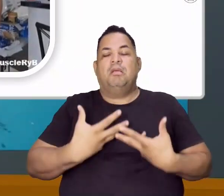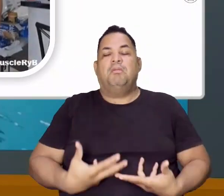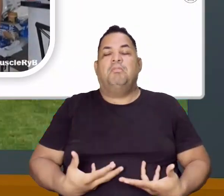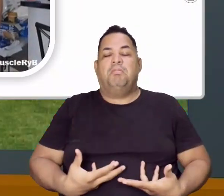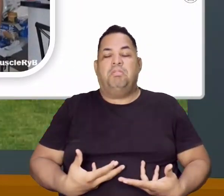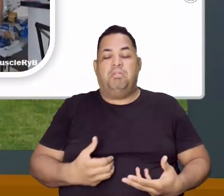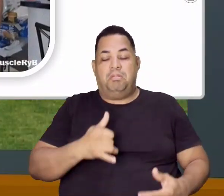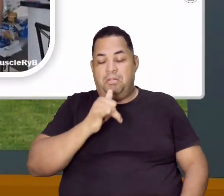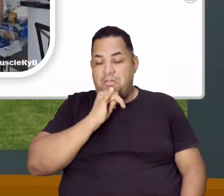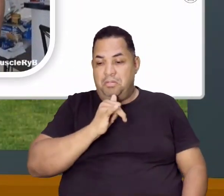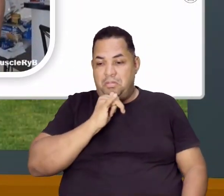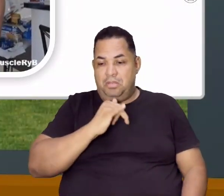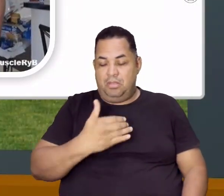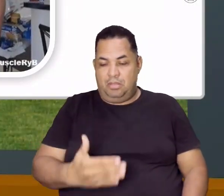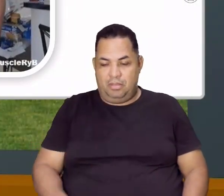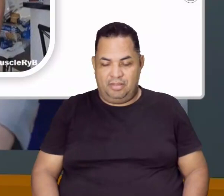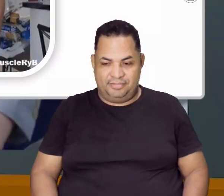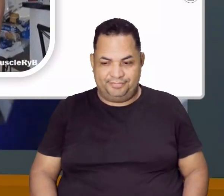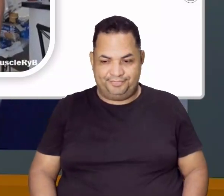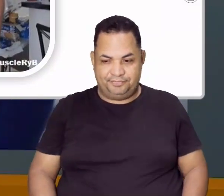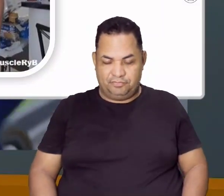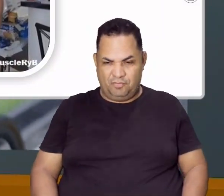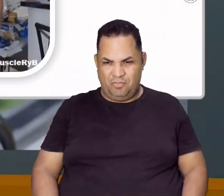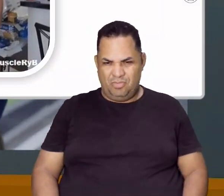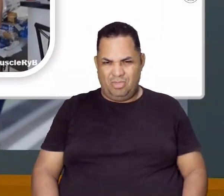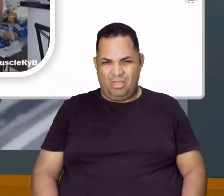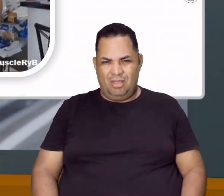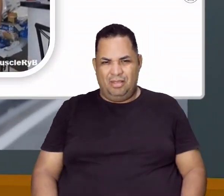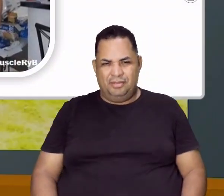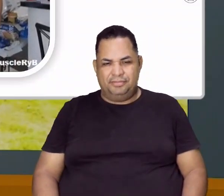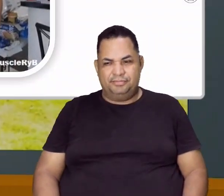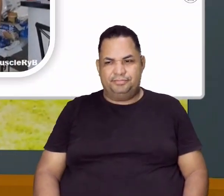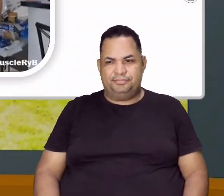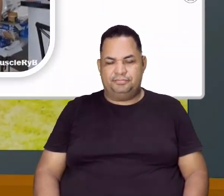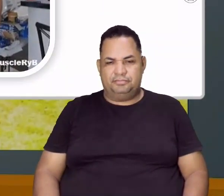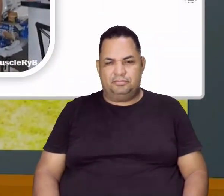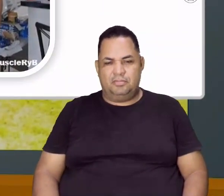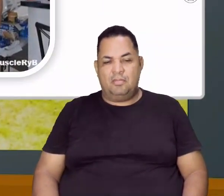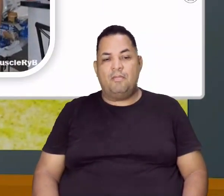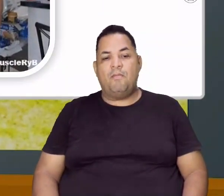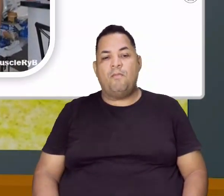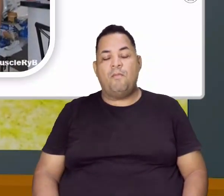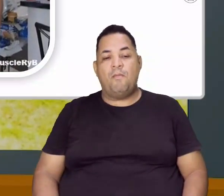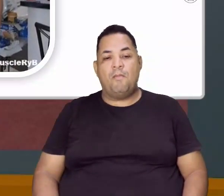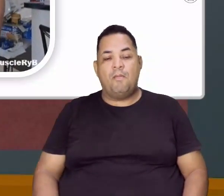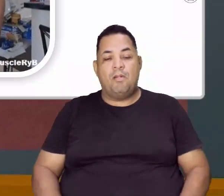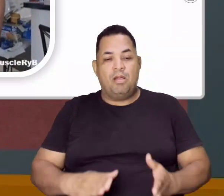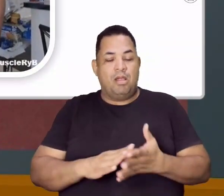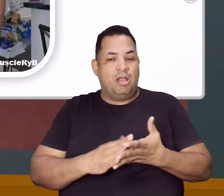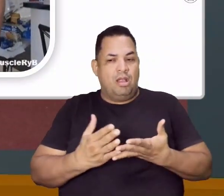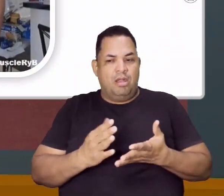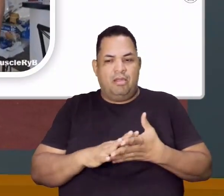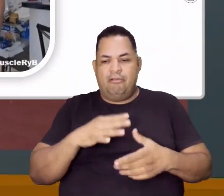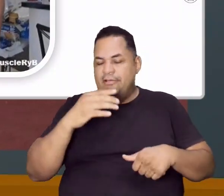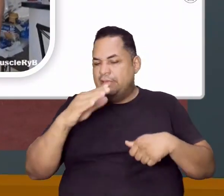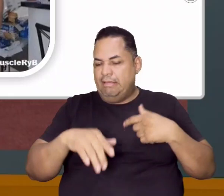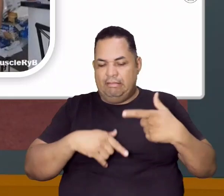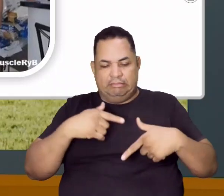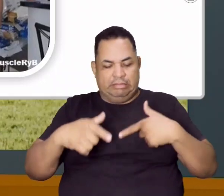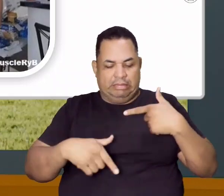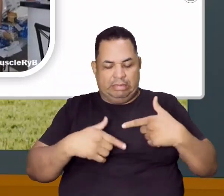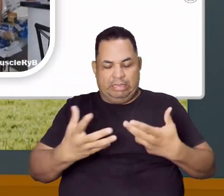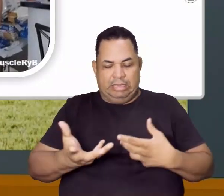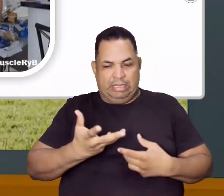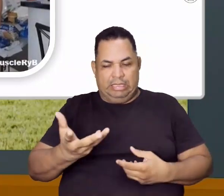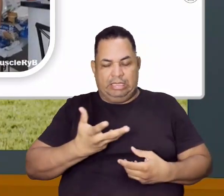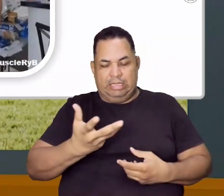Isso é um exemplo, tá gente? É um exemplo. Mas esse excesso, essa compulsão exagerada pelo exercício